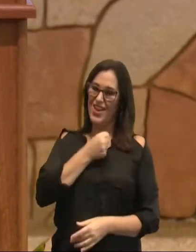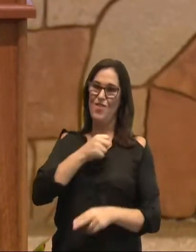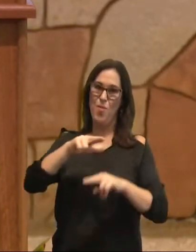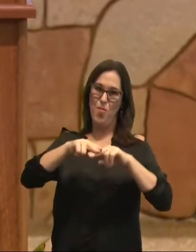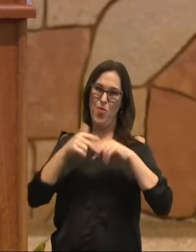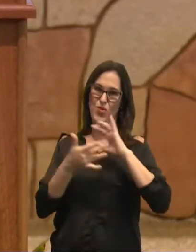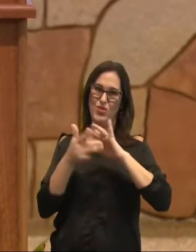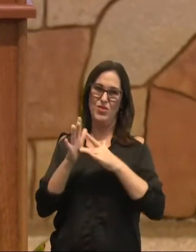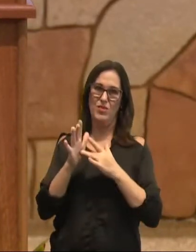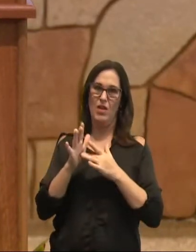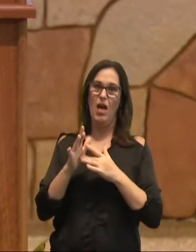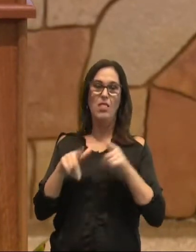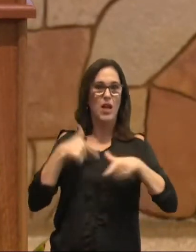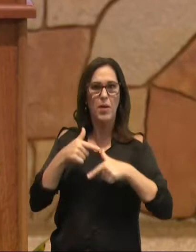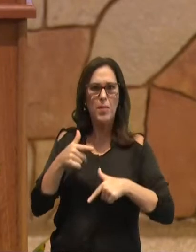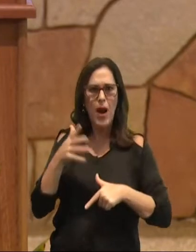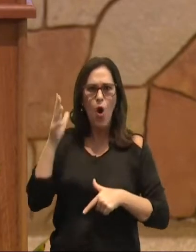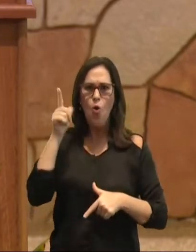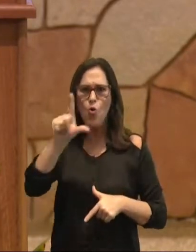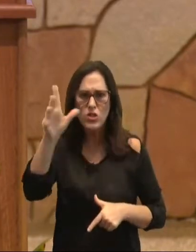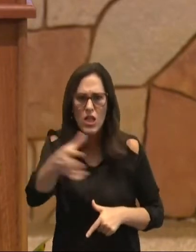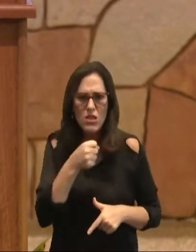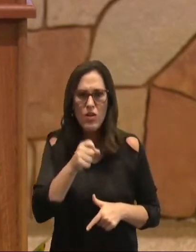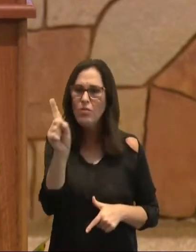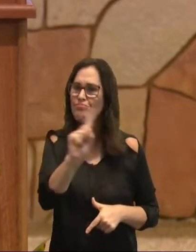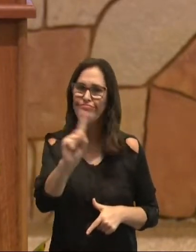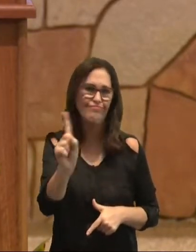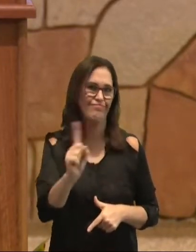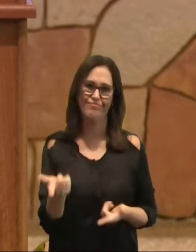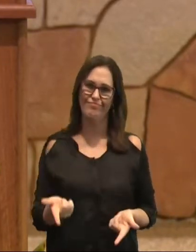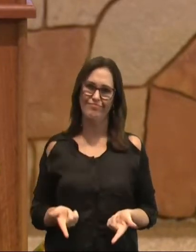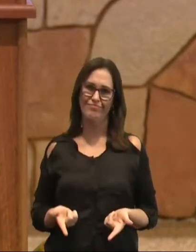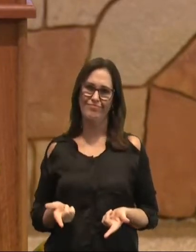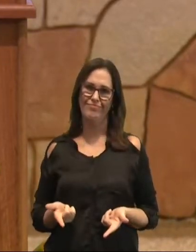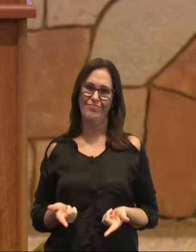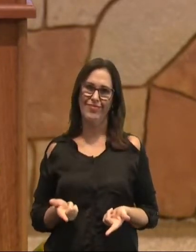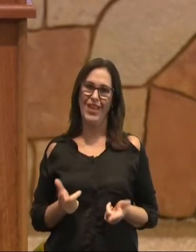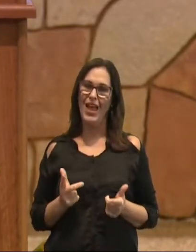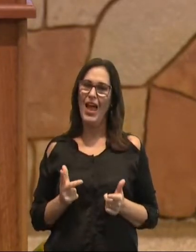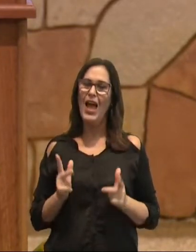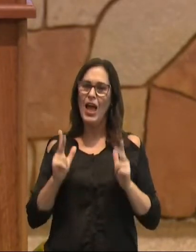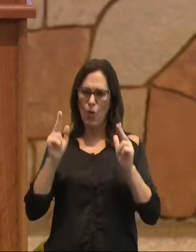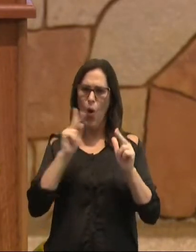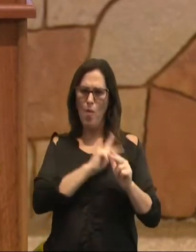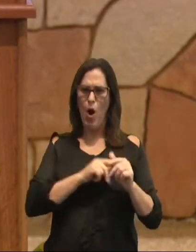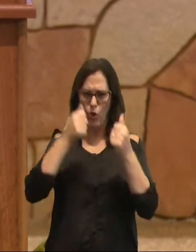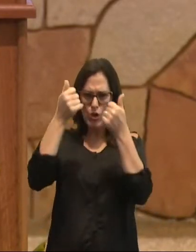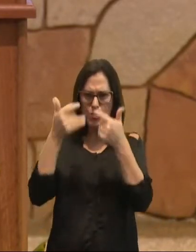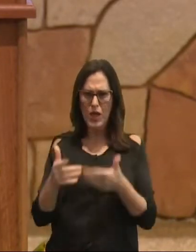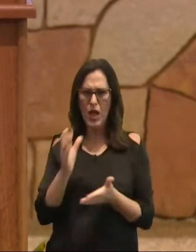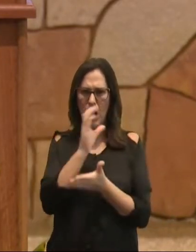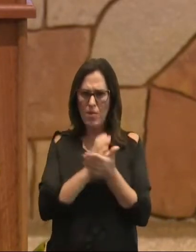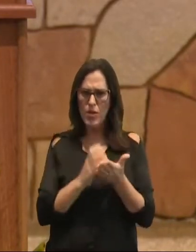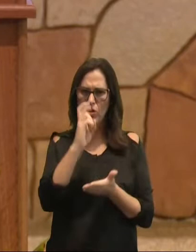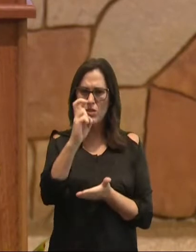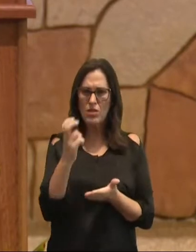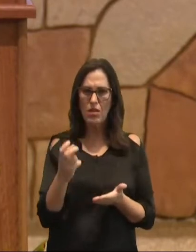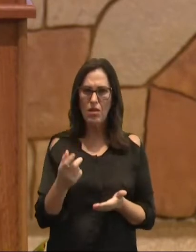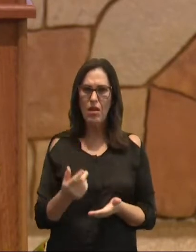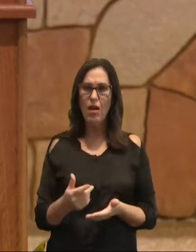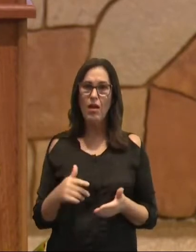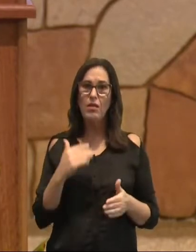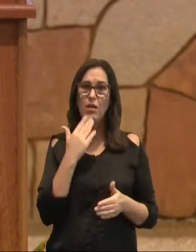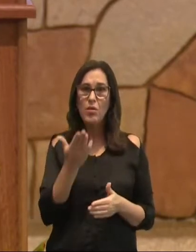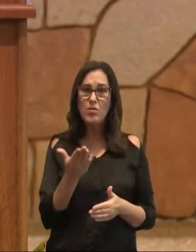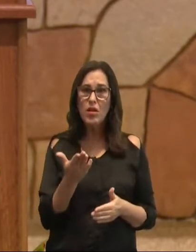sermos salvos, porque se assim fizermos, como Paulo vai dizer, no capítulo 5, então nós estamos,